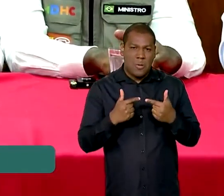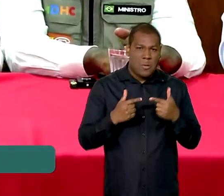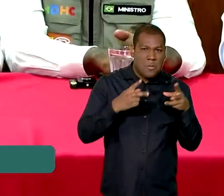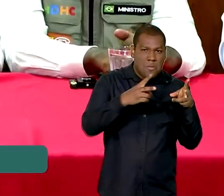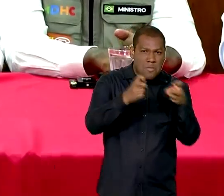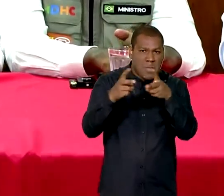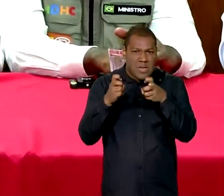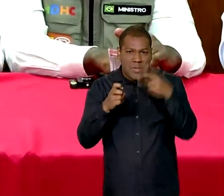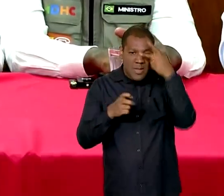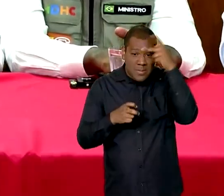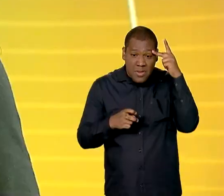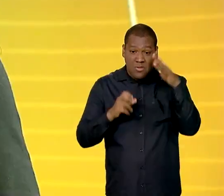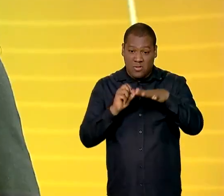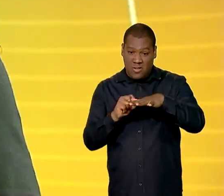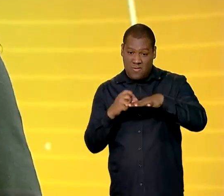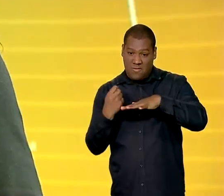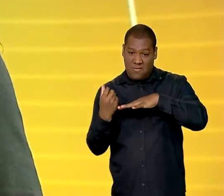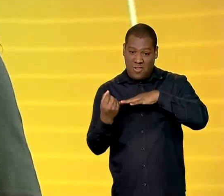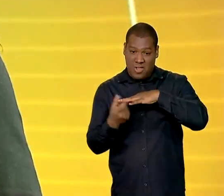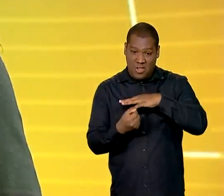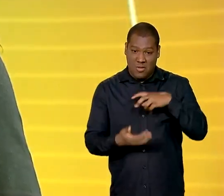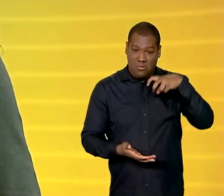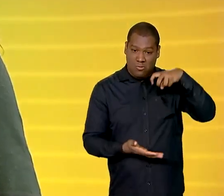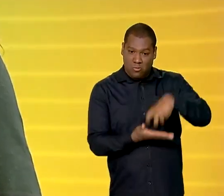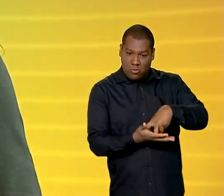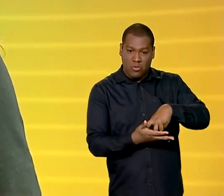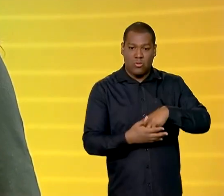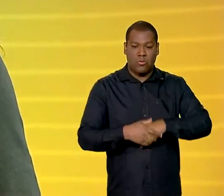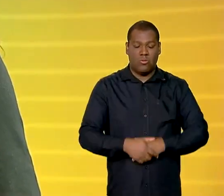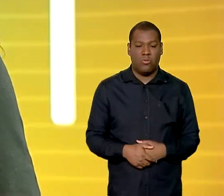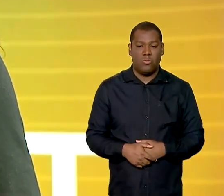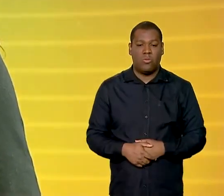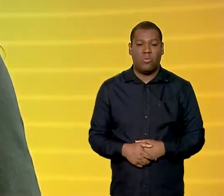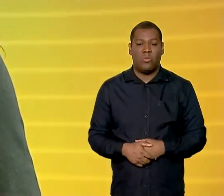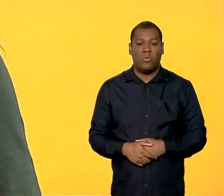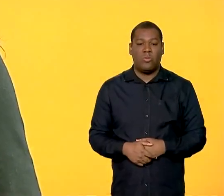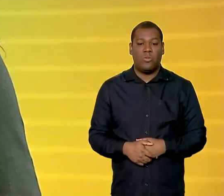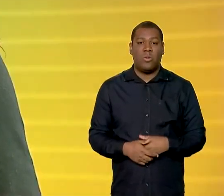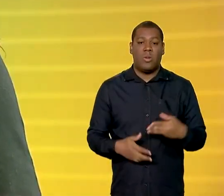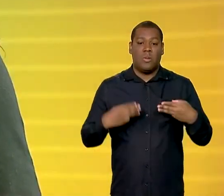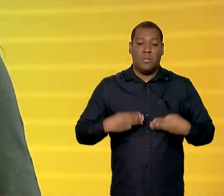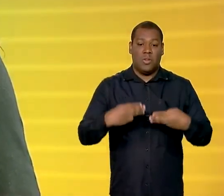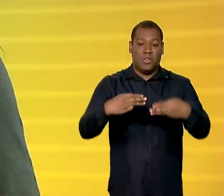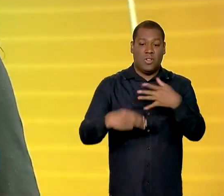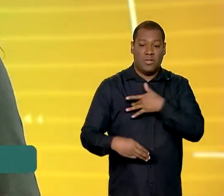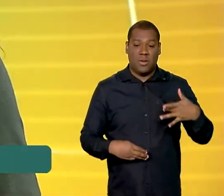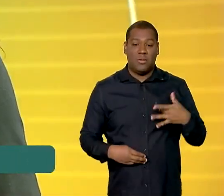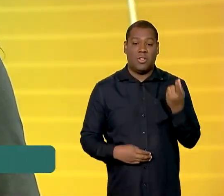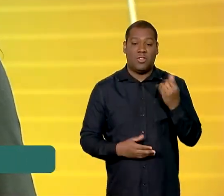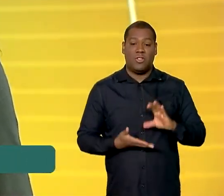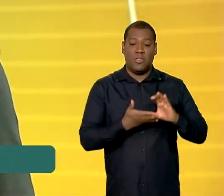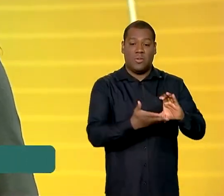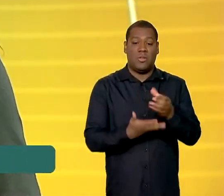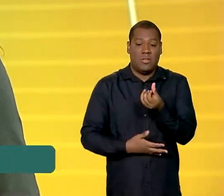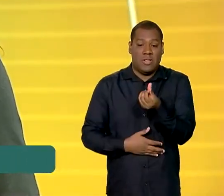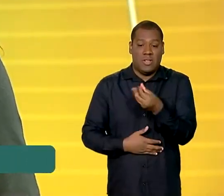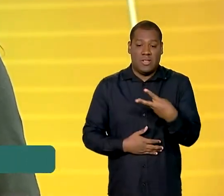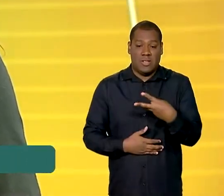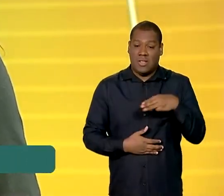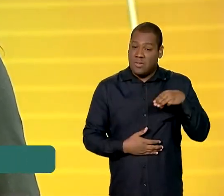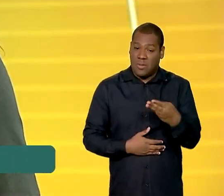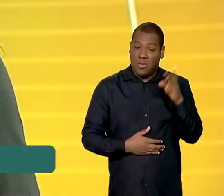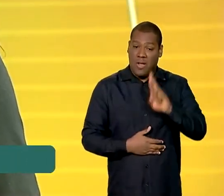produzindo e quem está fazendo isso. 63 milhões de reais do Ministério da Saúde vão ajudar a população